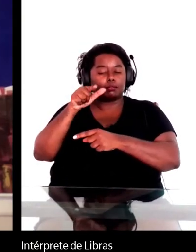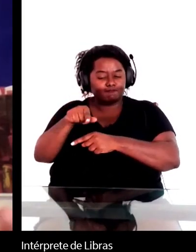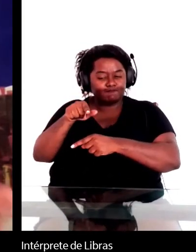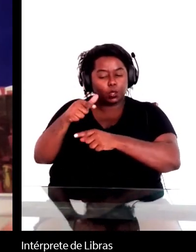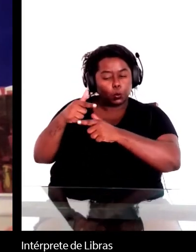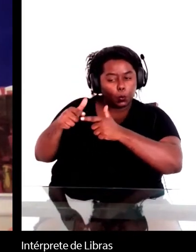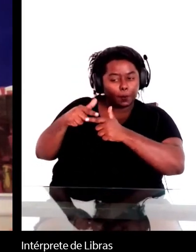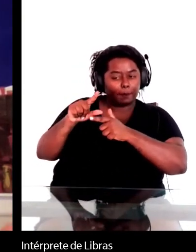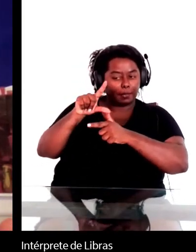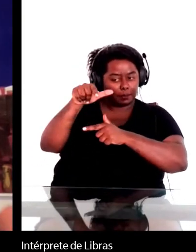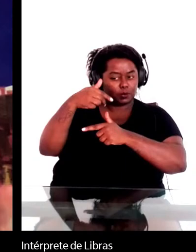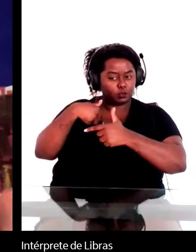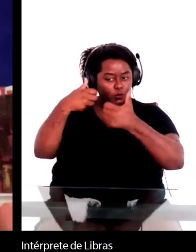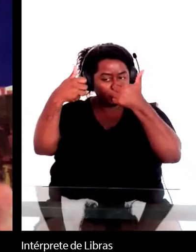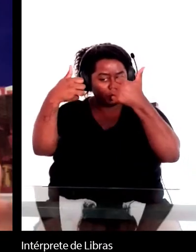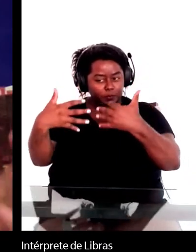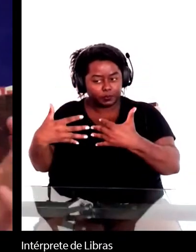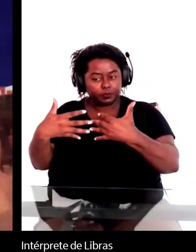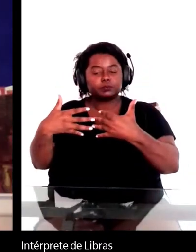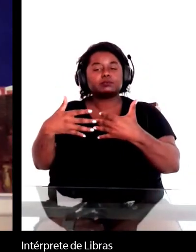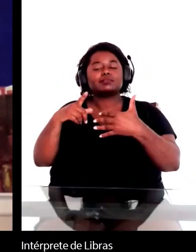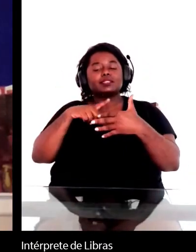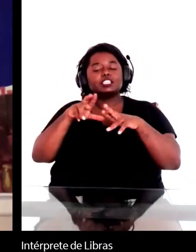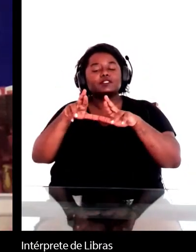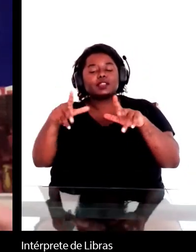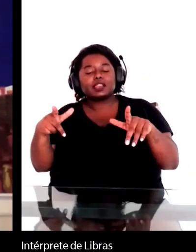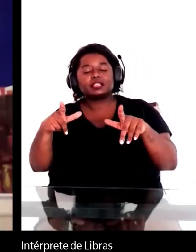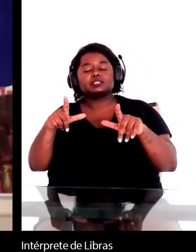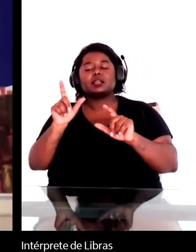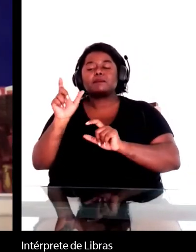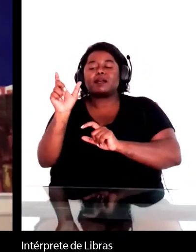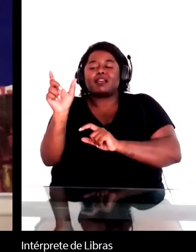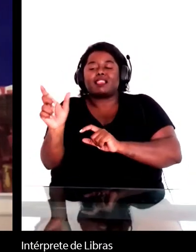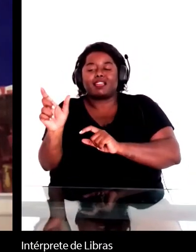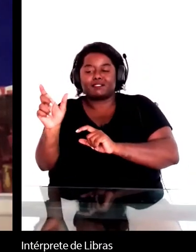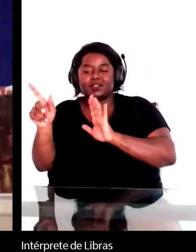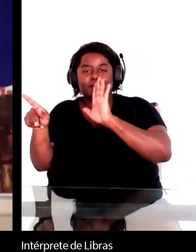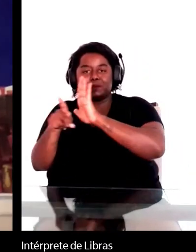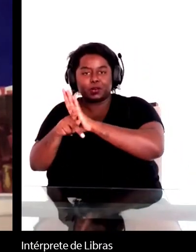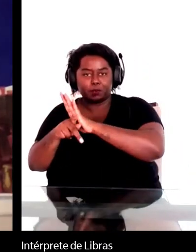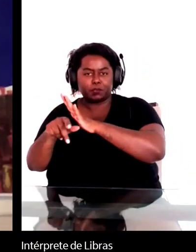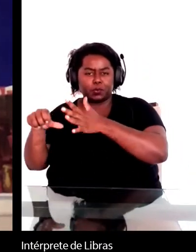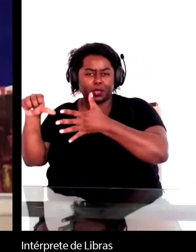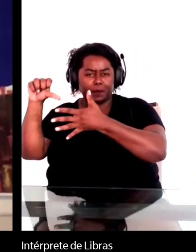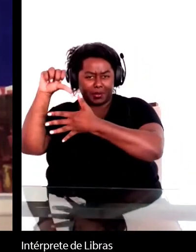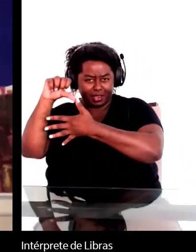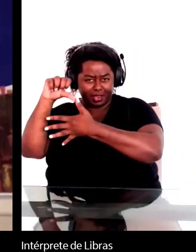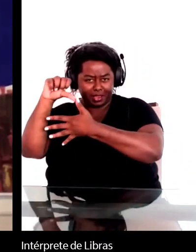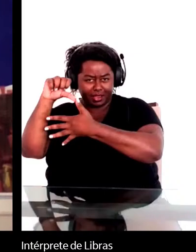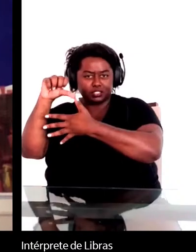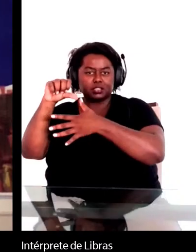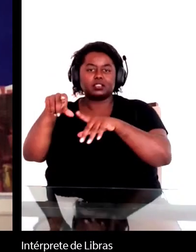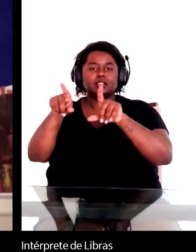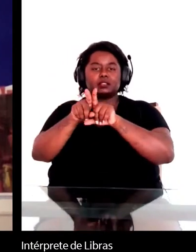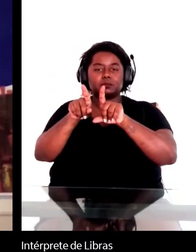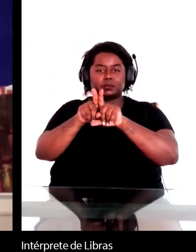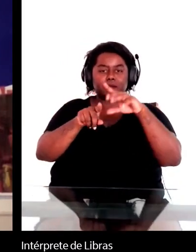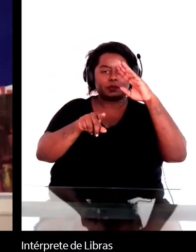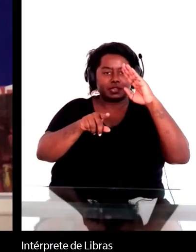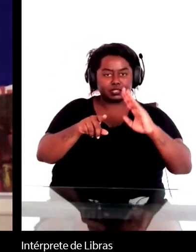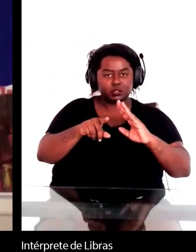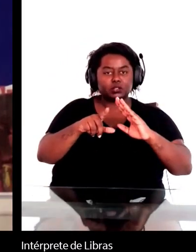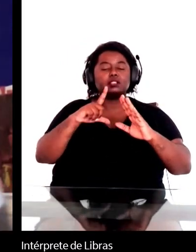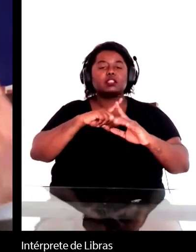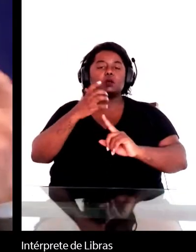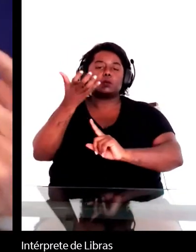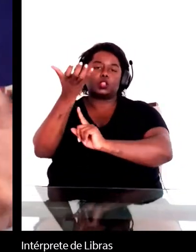diferença entre o termo América Latina e Brasil. Havia uma antologia do conto latino